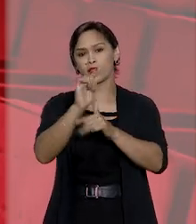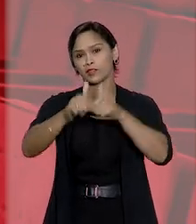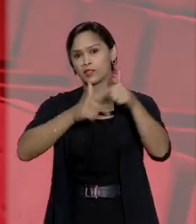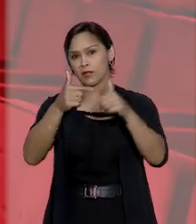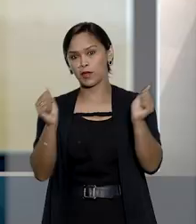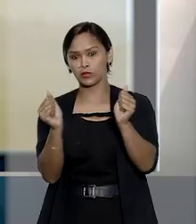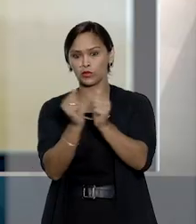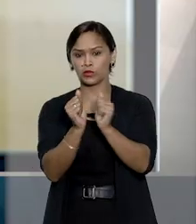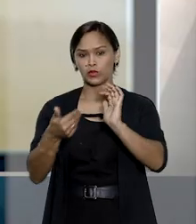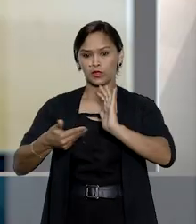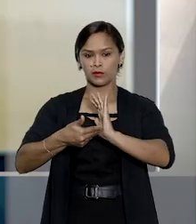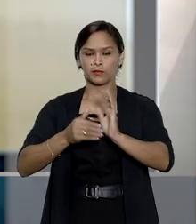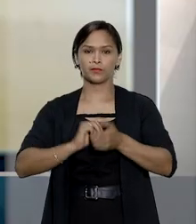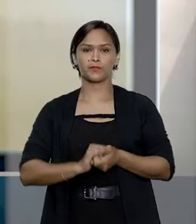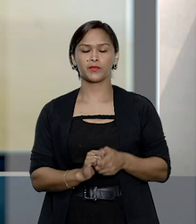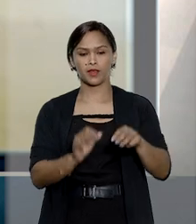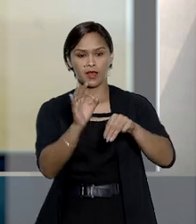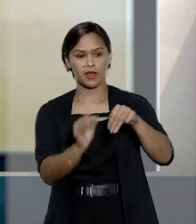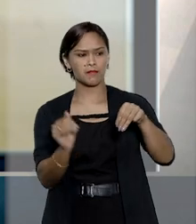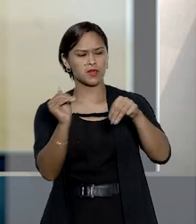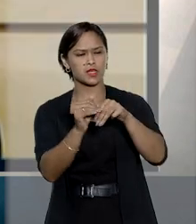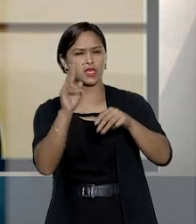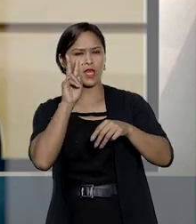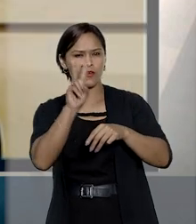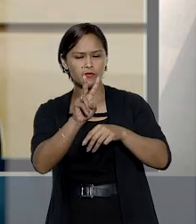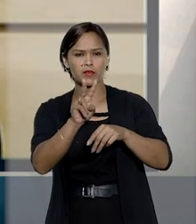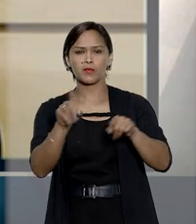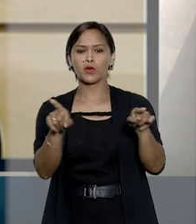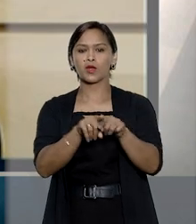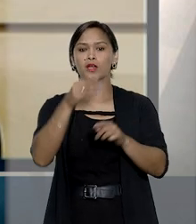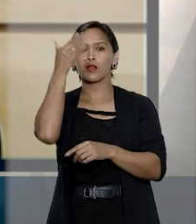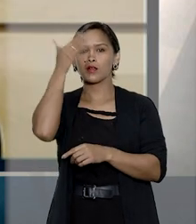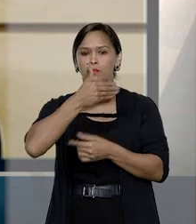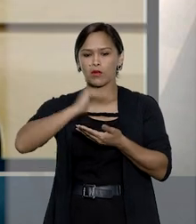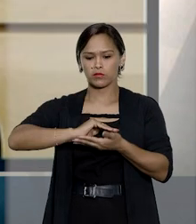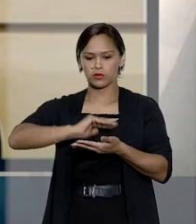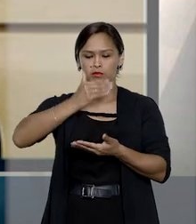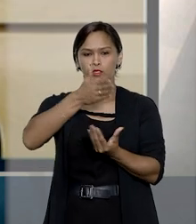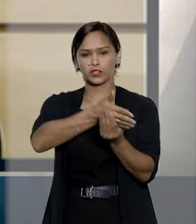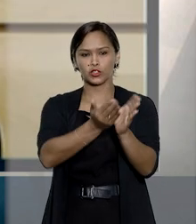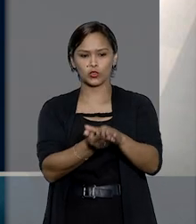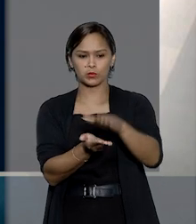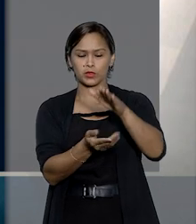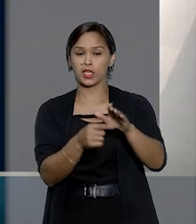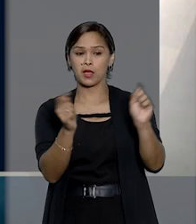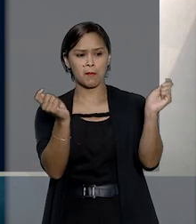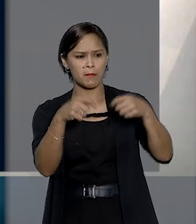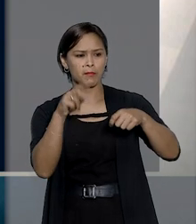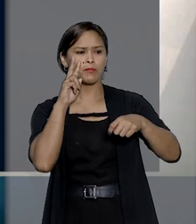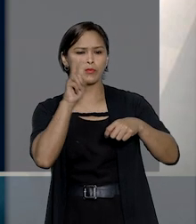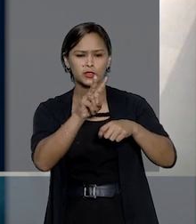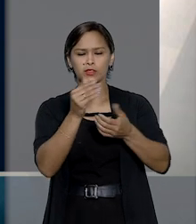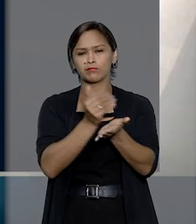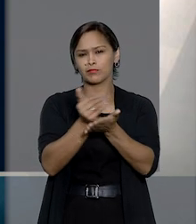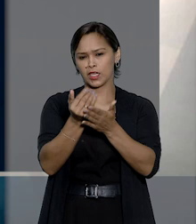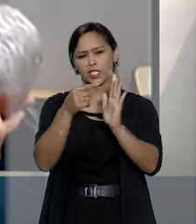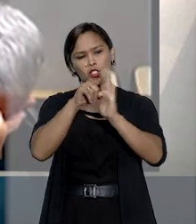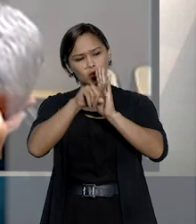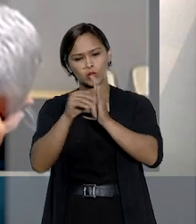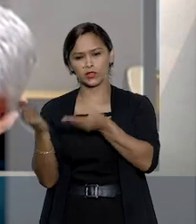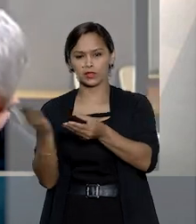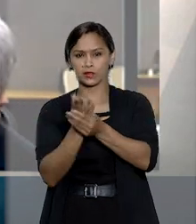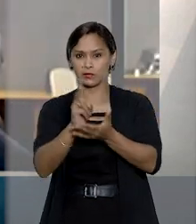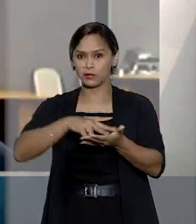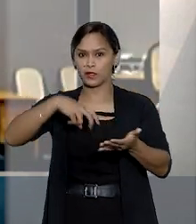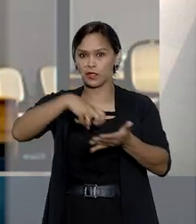com a Câmara. A ministra afirmou ainda que as provas reunidas no processo são suficientes para o início da ação penal.